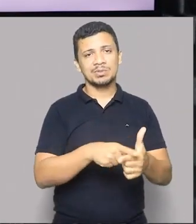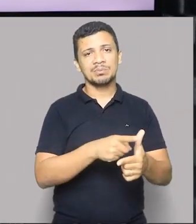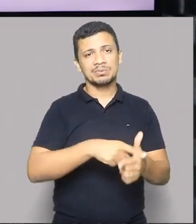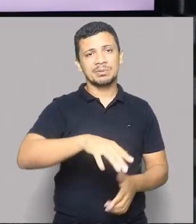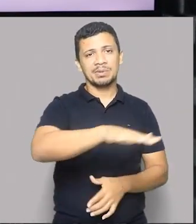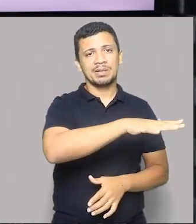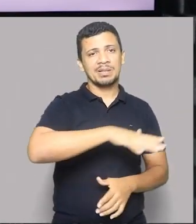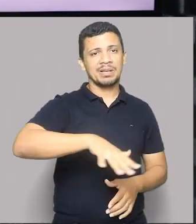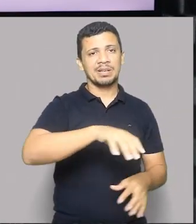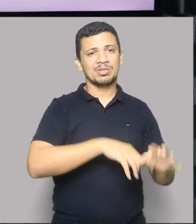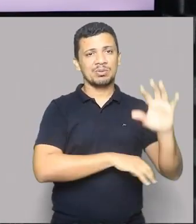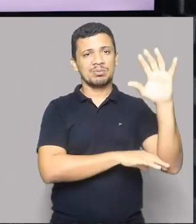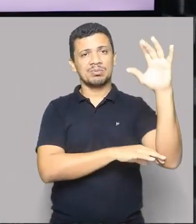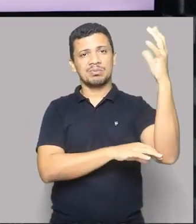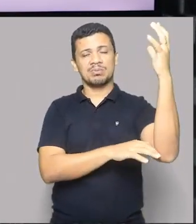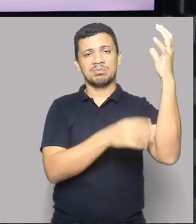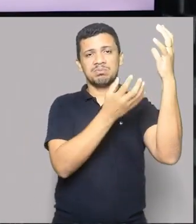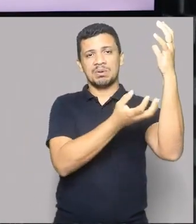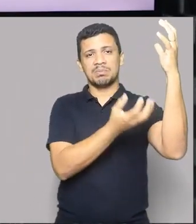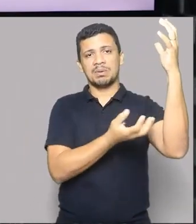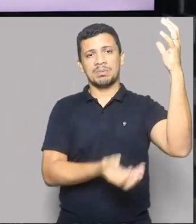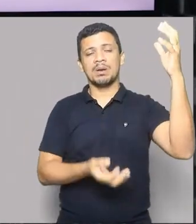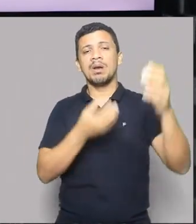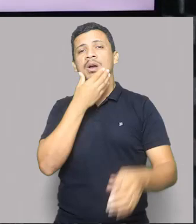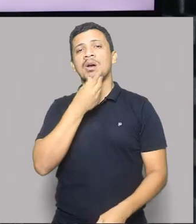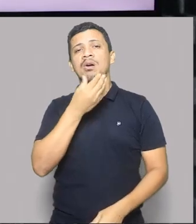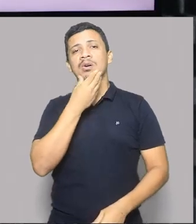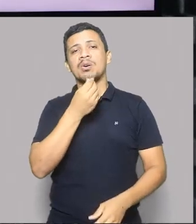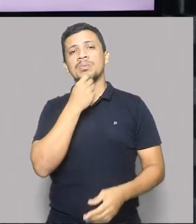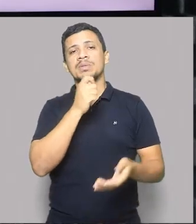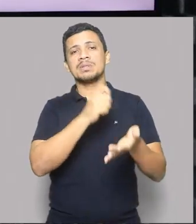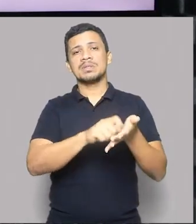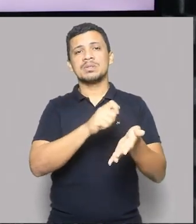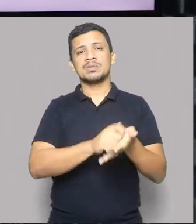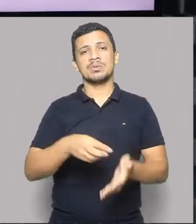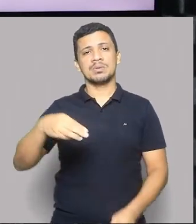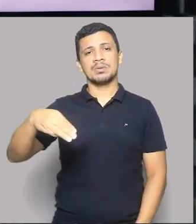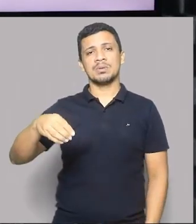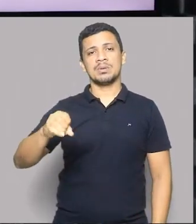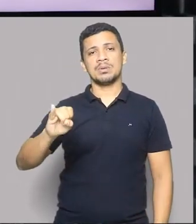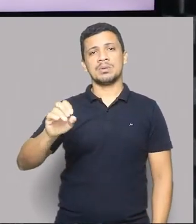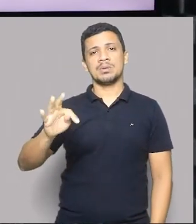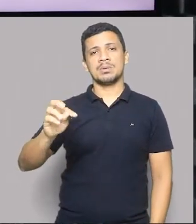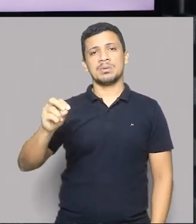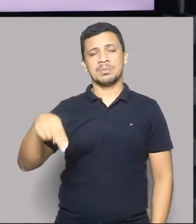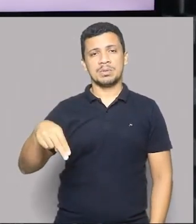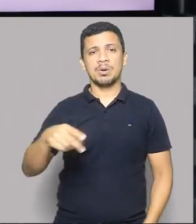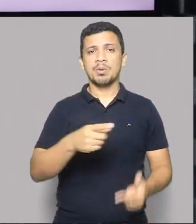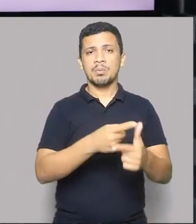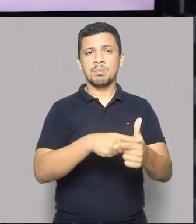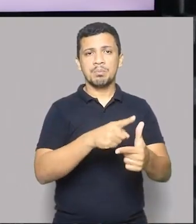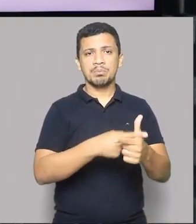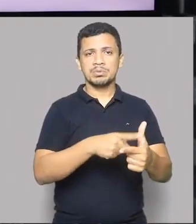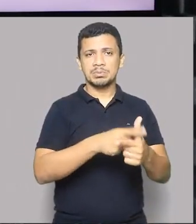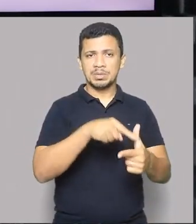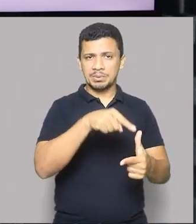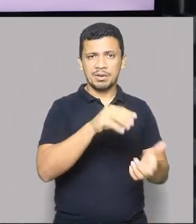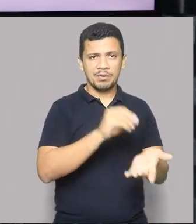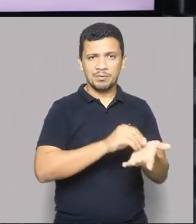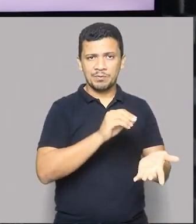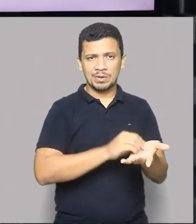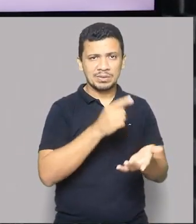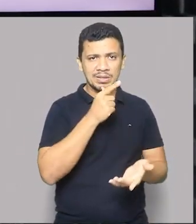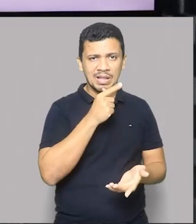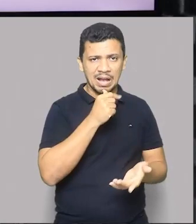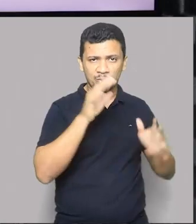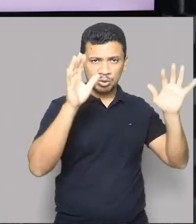Já dizia, nesse caso, Milton Santos, que o problema do sertão não é a seca, que o problema